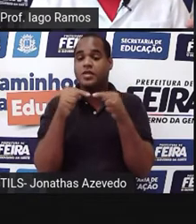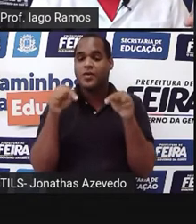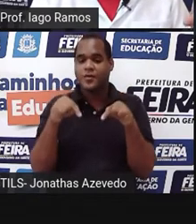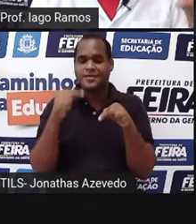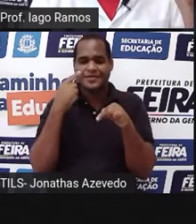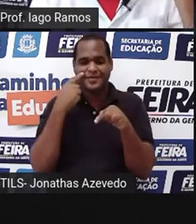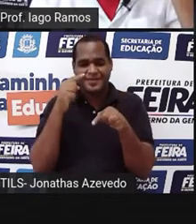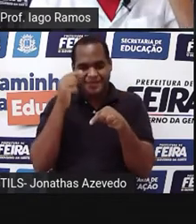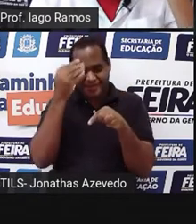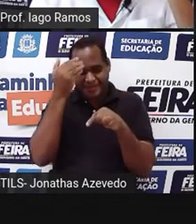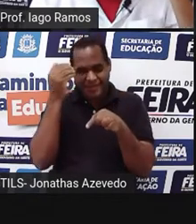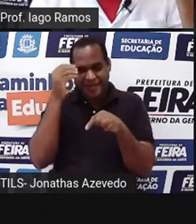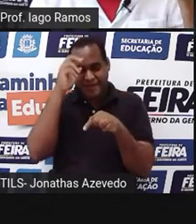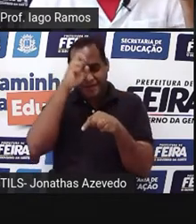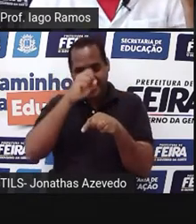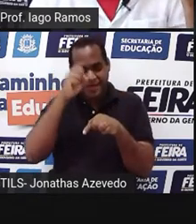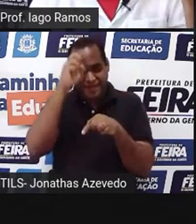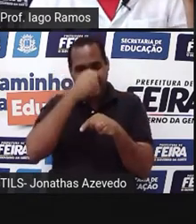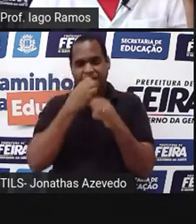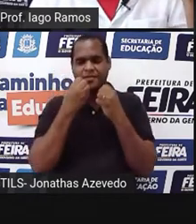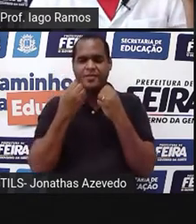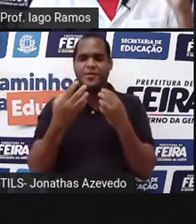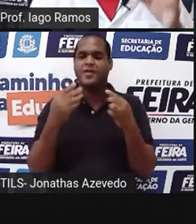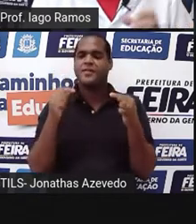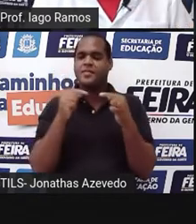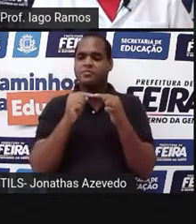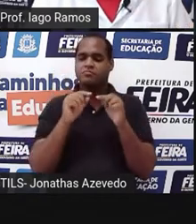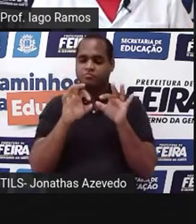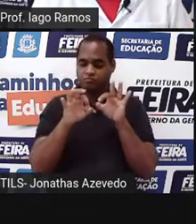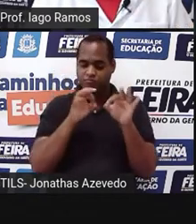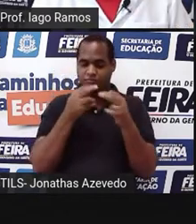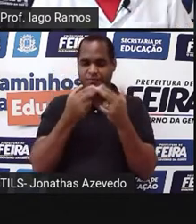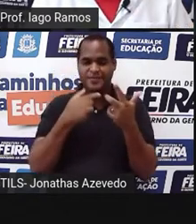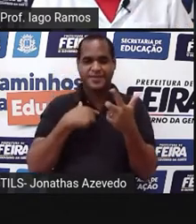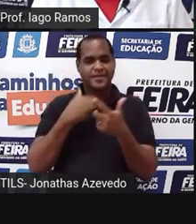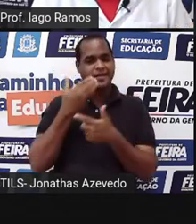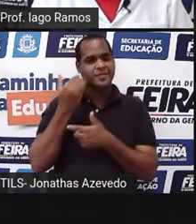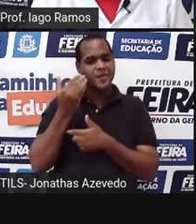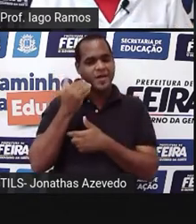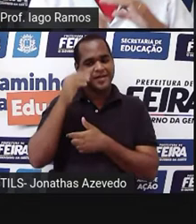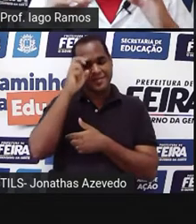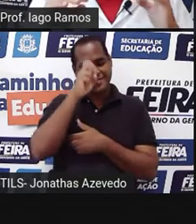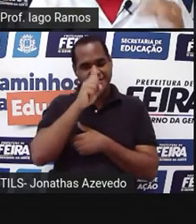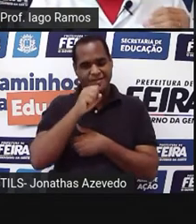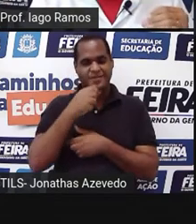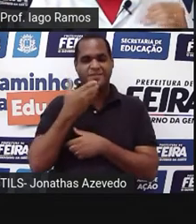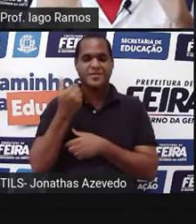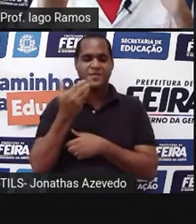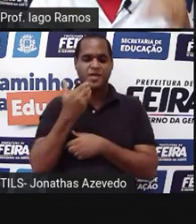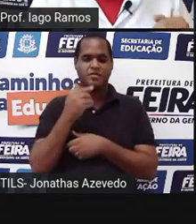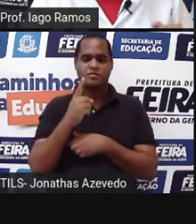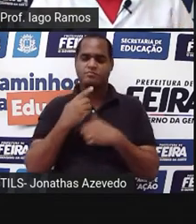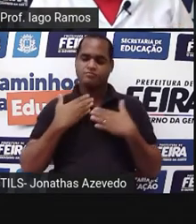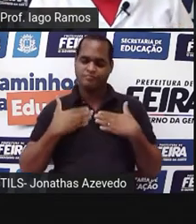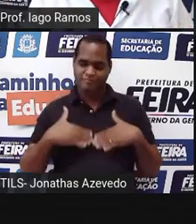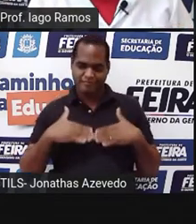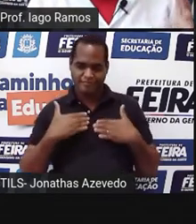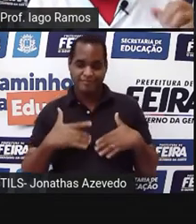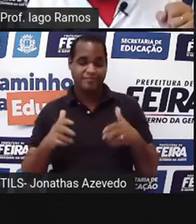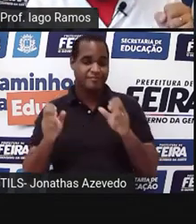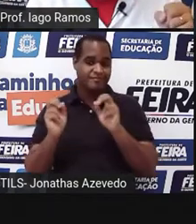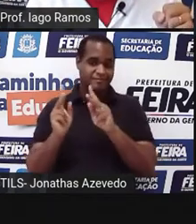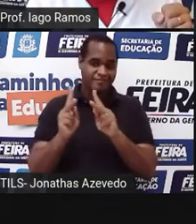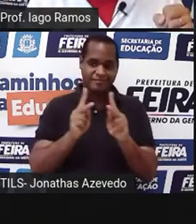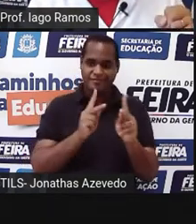já viu vai fazer você entender melhor, tá bom? Então fica tranquilo, fica tranquila.